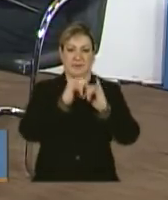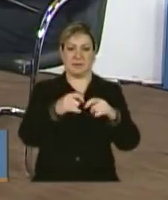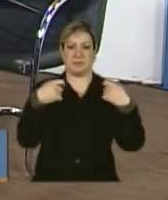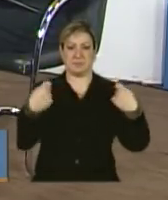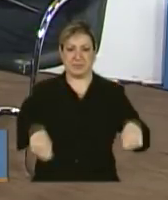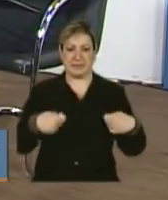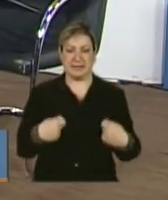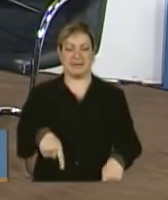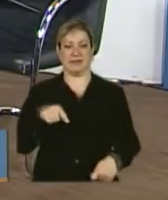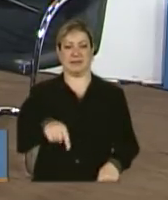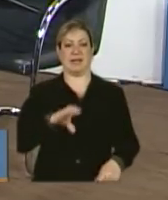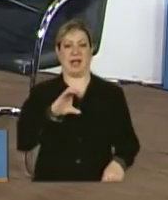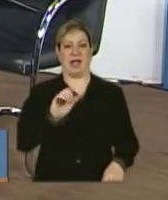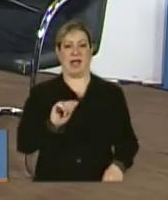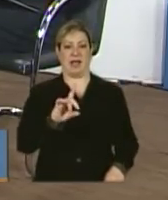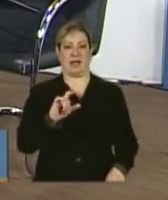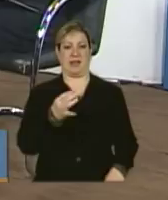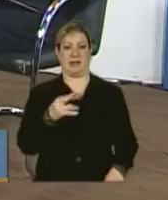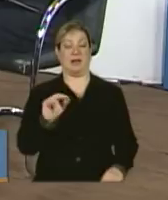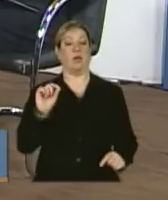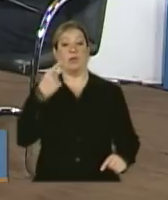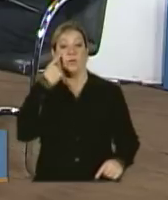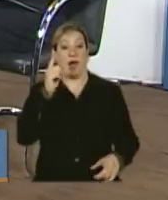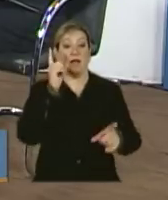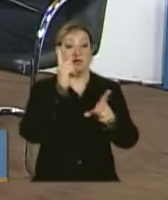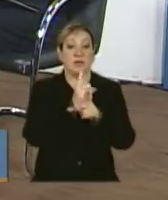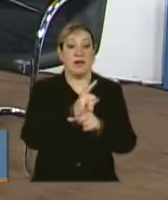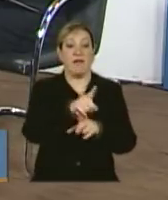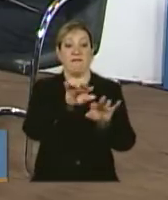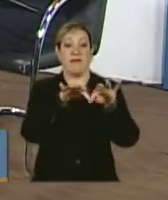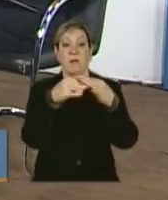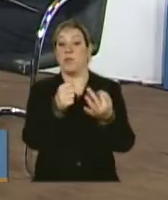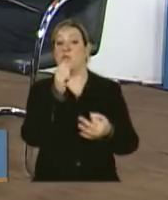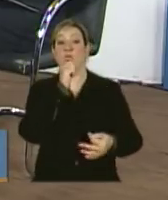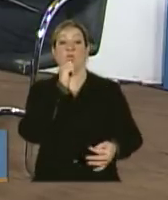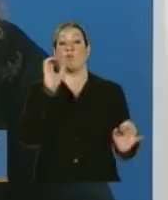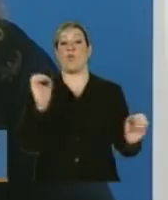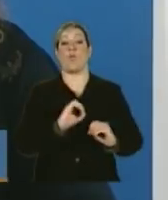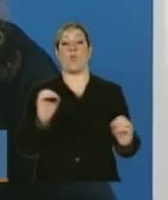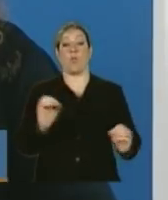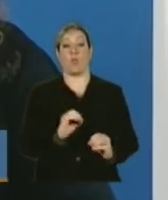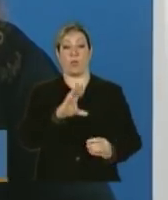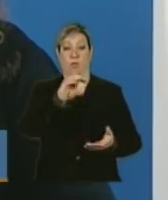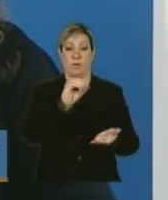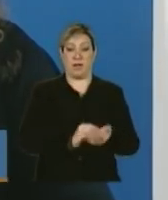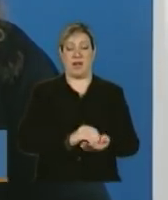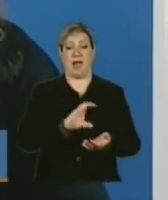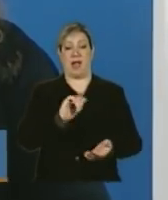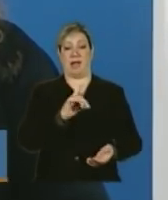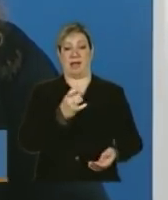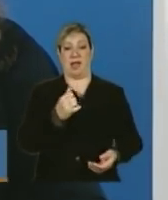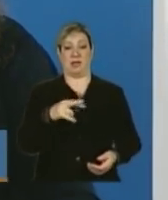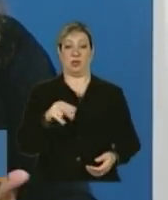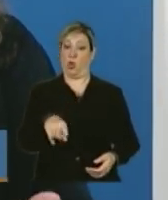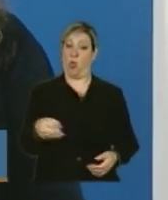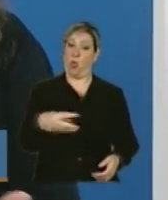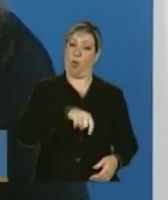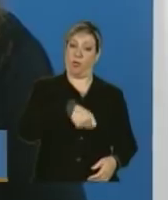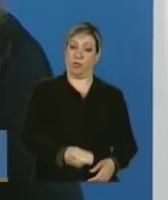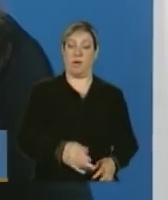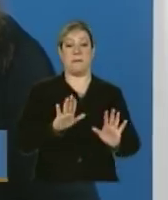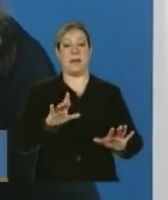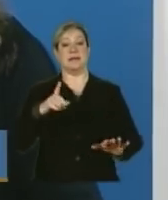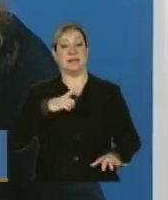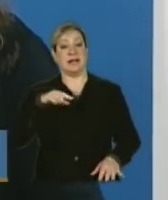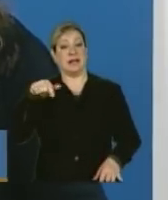em geral, está falando na identificação de famílias que não estão cadastradas. Quando a gente fala de atualização cadastral, a gente está falando da família que já está no